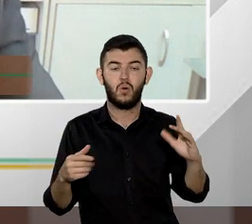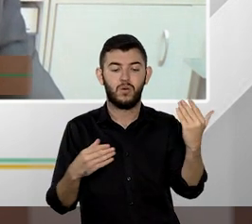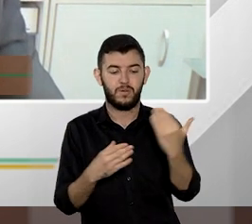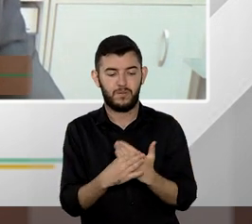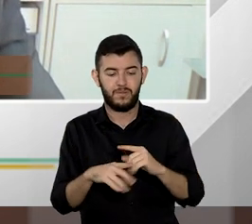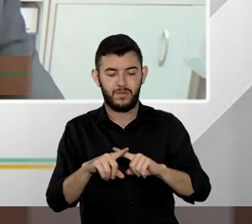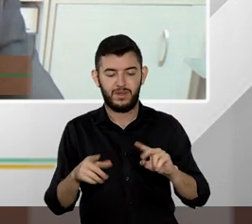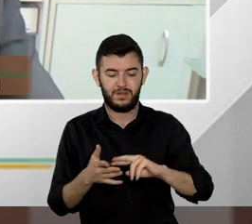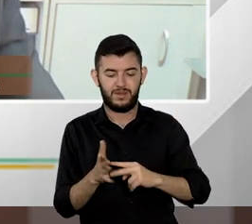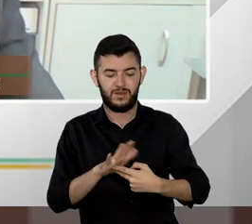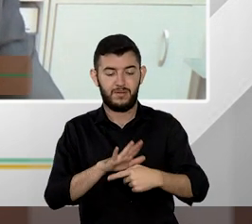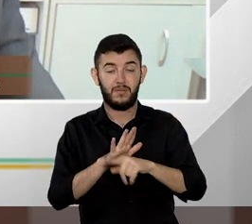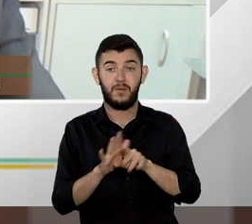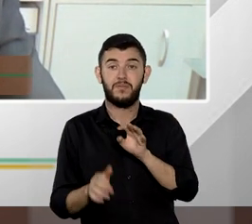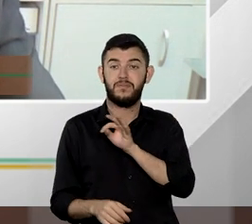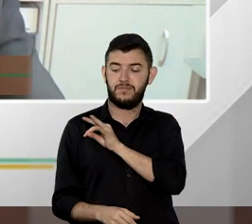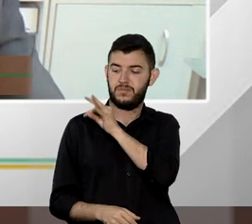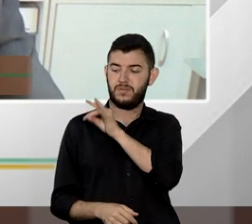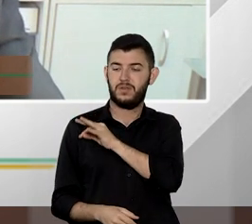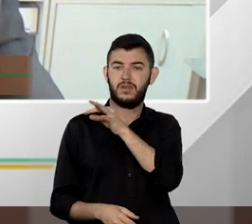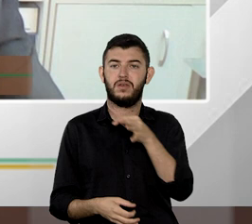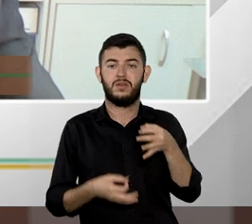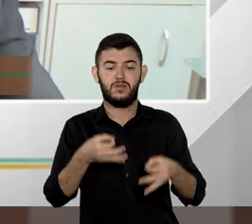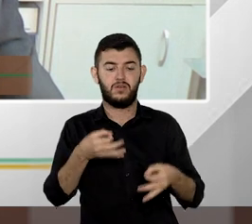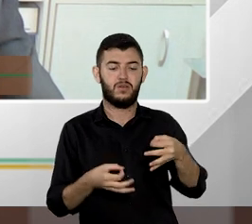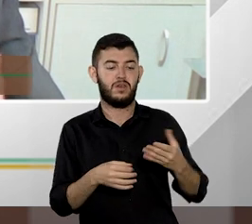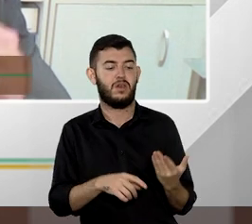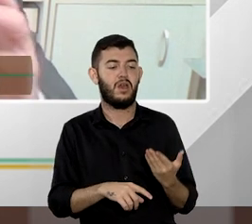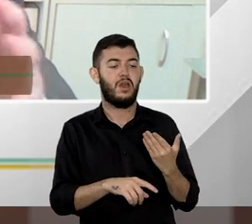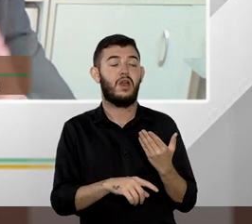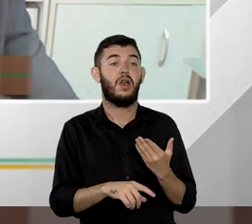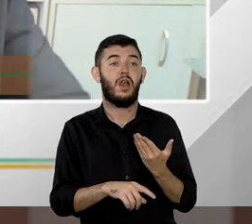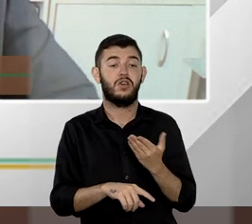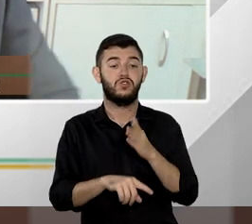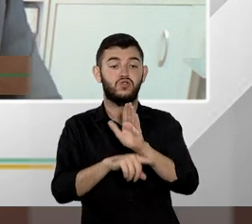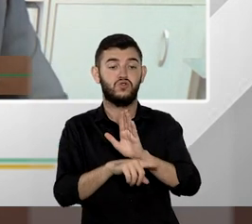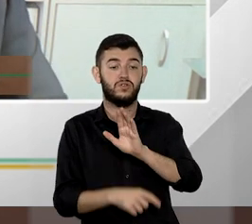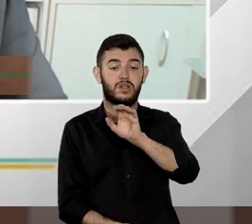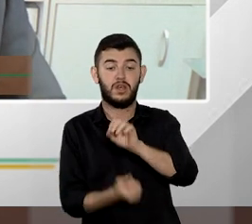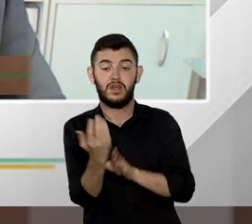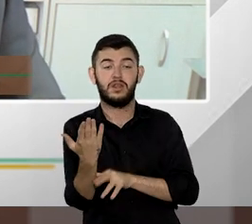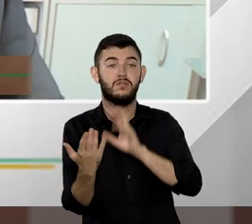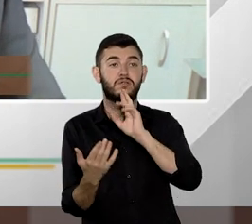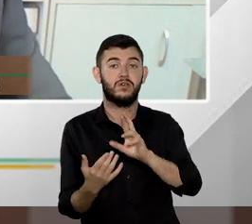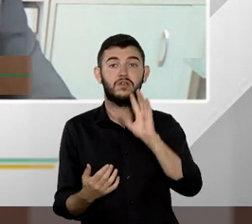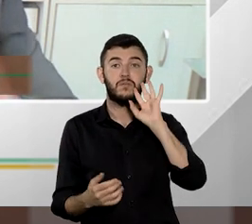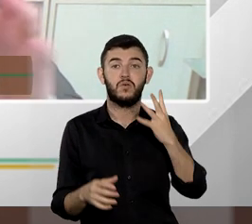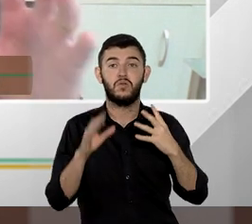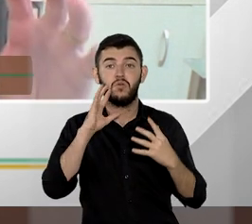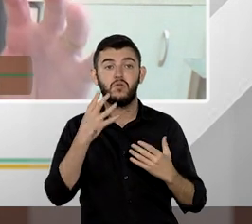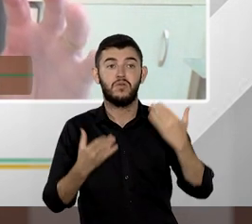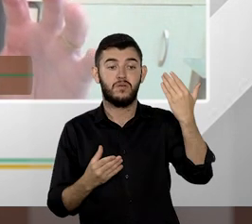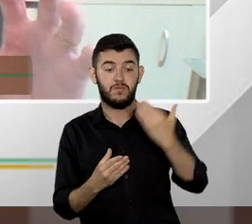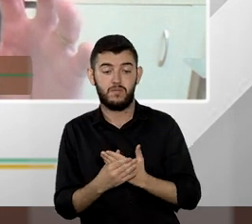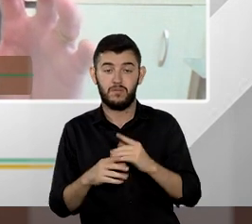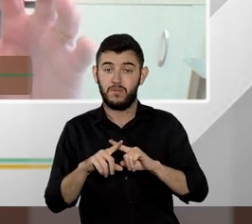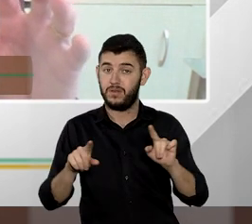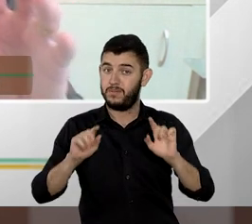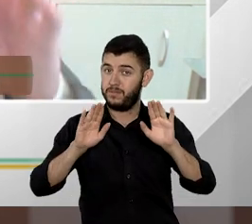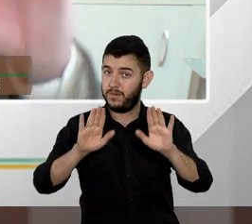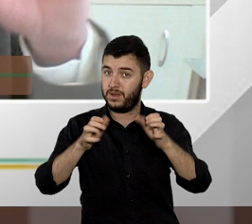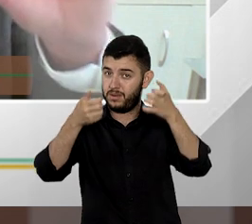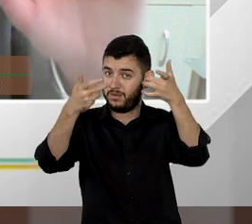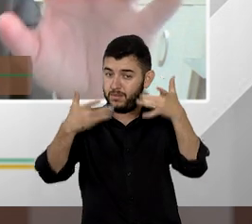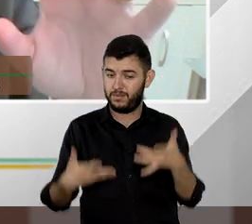de julgamento para a formação de precedentes o eu digo isso? porque nós temos hoje dois modelos no